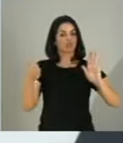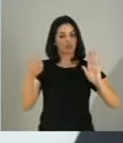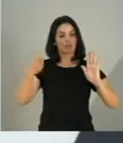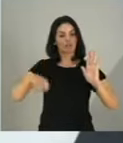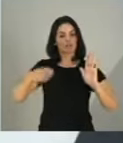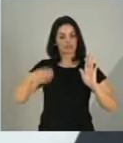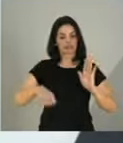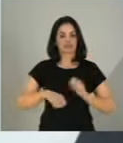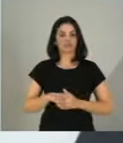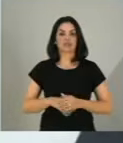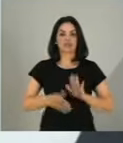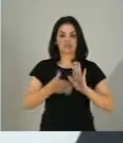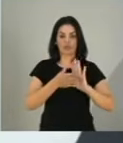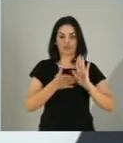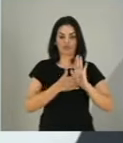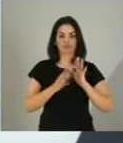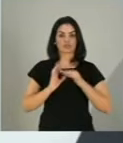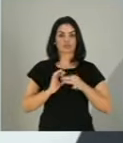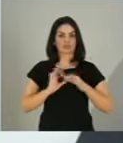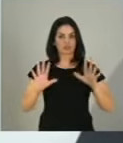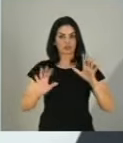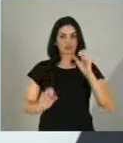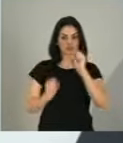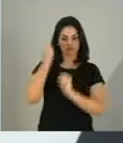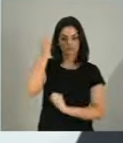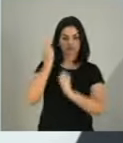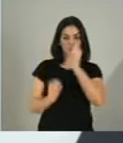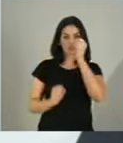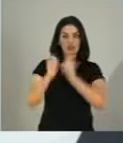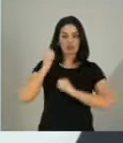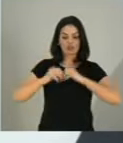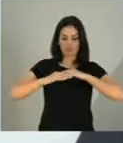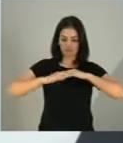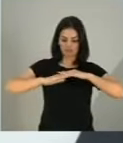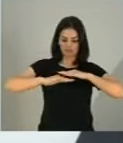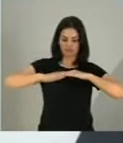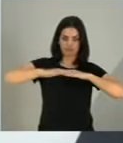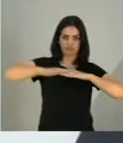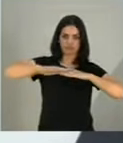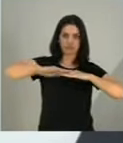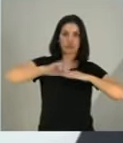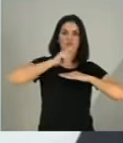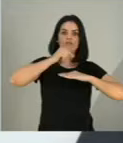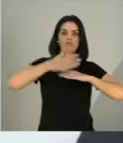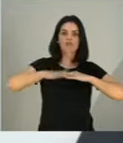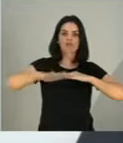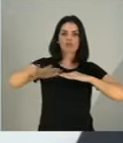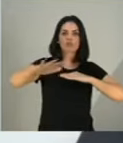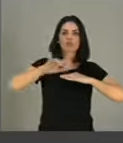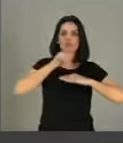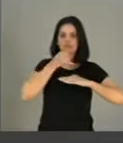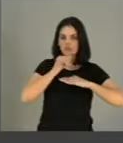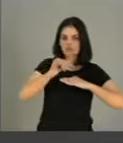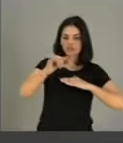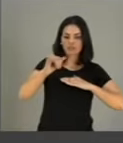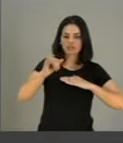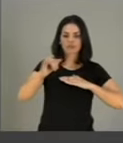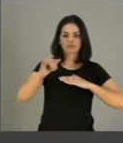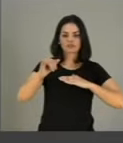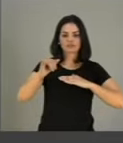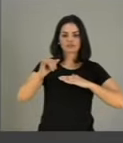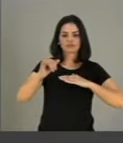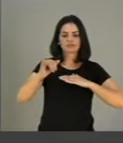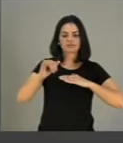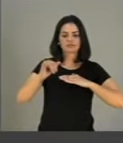proposta permite a instalação de usinas flutuantes de geração fotovoltaica sobre a superfície de